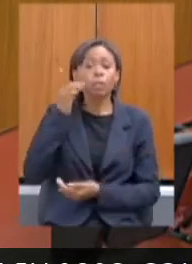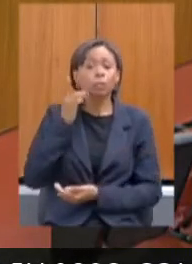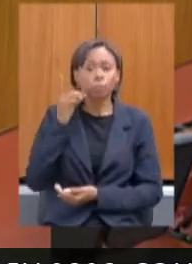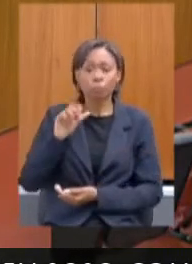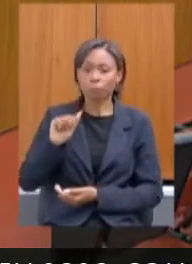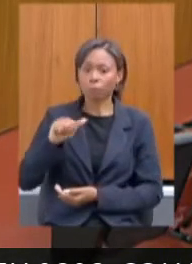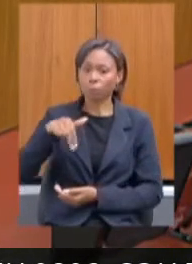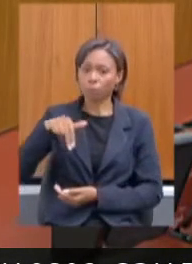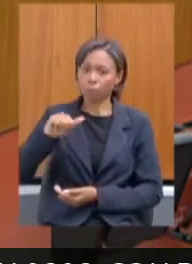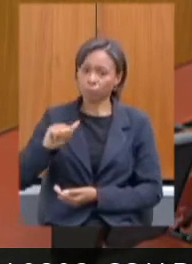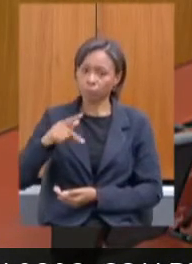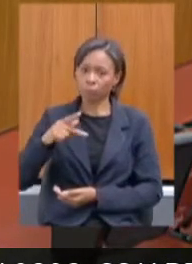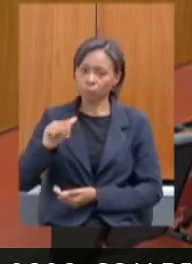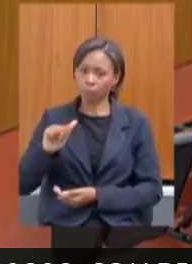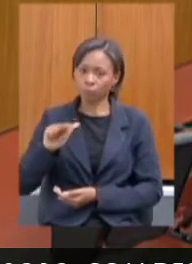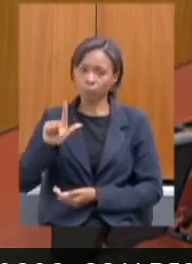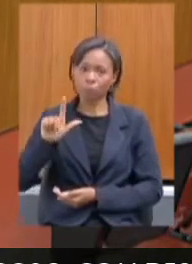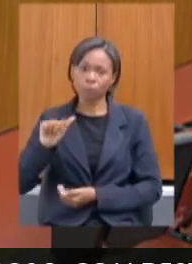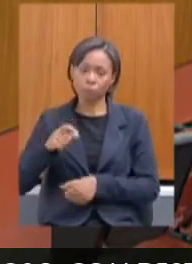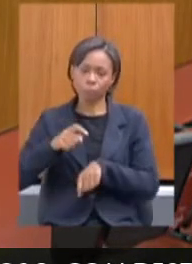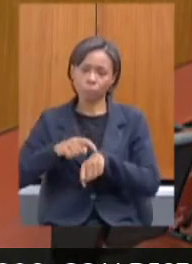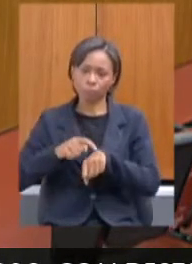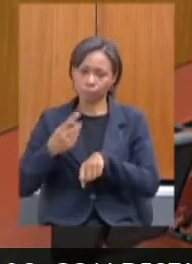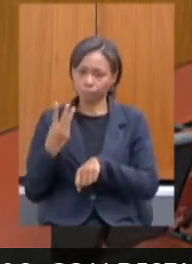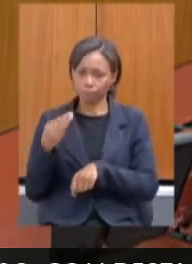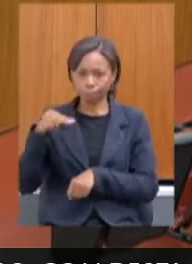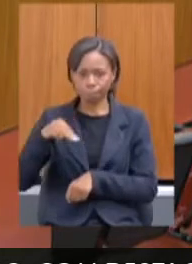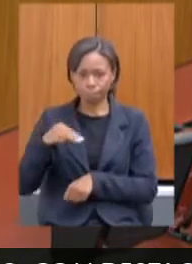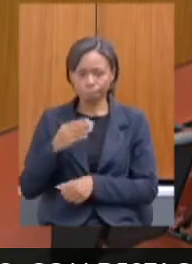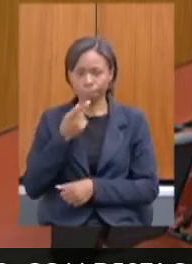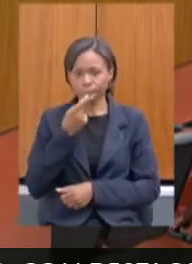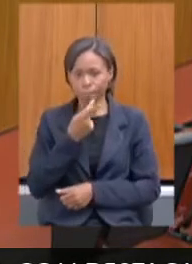também disporá de três minutos para sua interpelação.